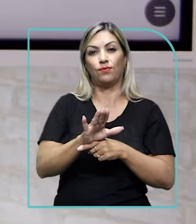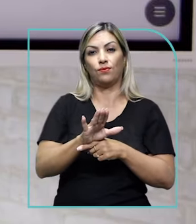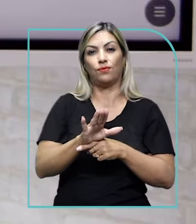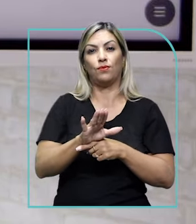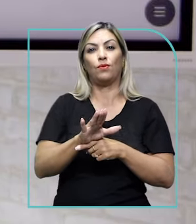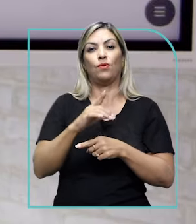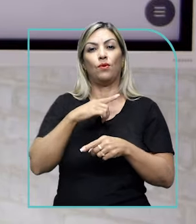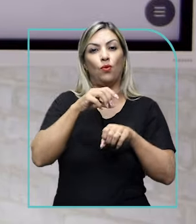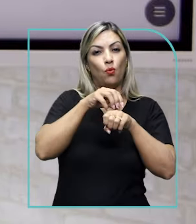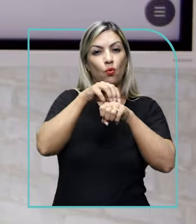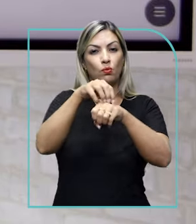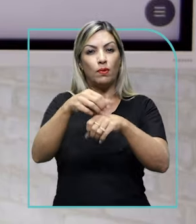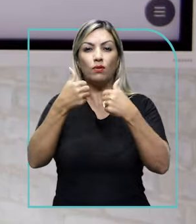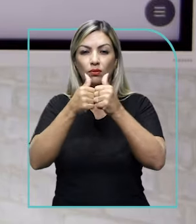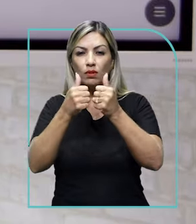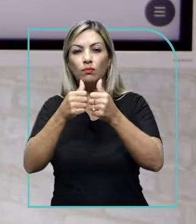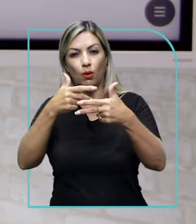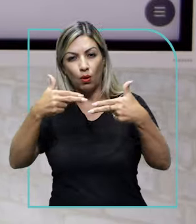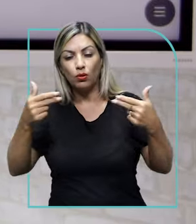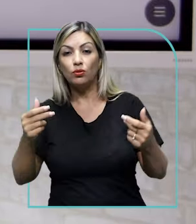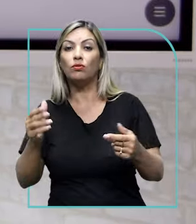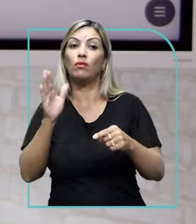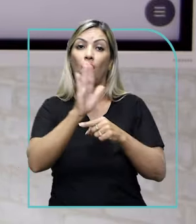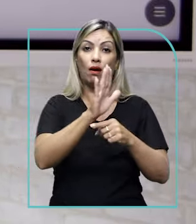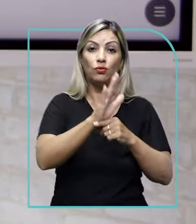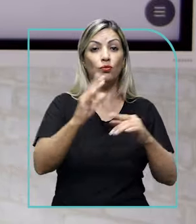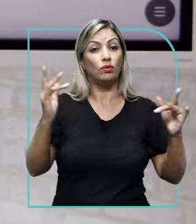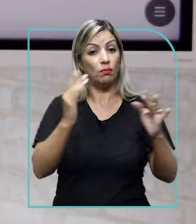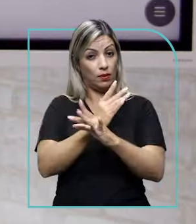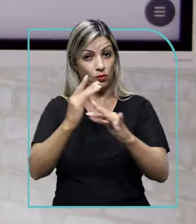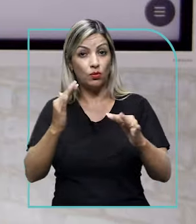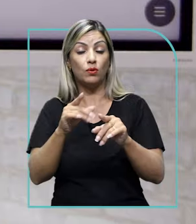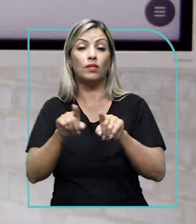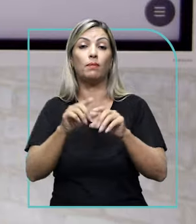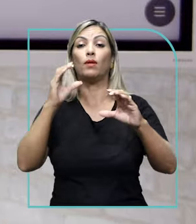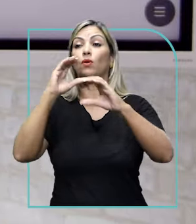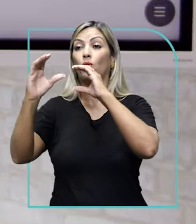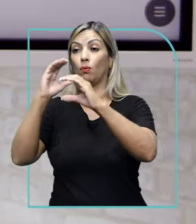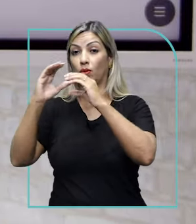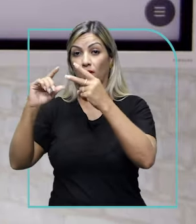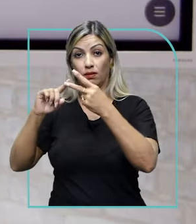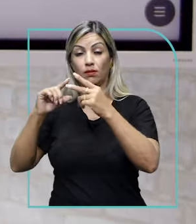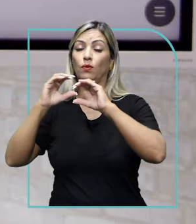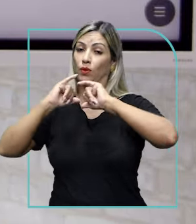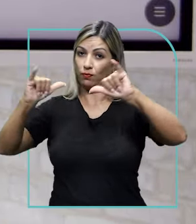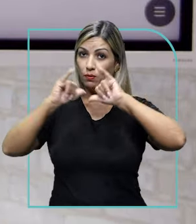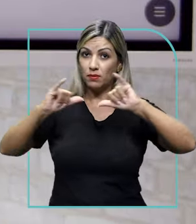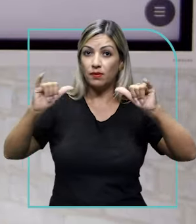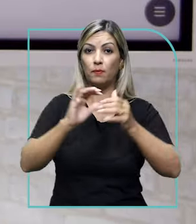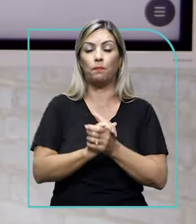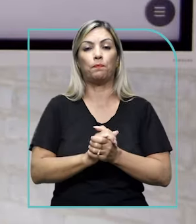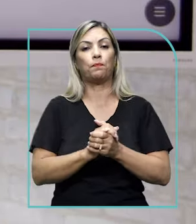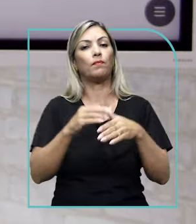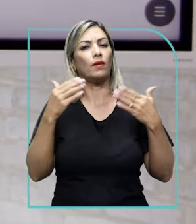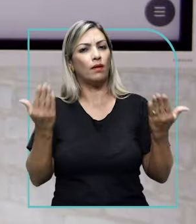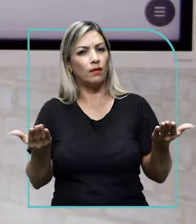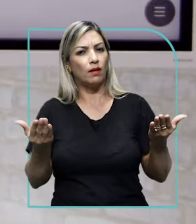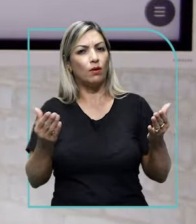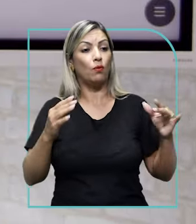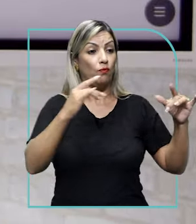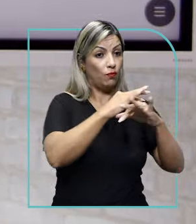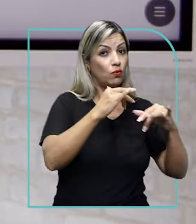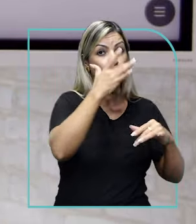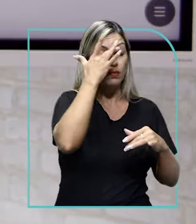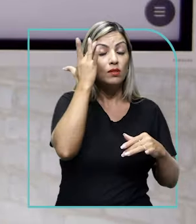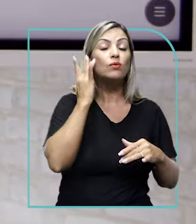Os meios de transporte favorecem o fluxo de pessoas e os meios de comunicação favorecem os fluxos de informações. Então, os fluxos de